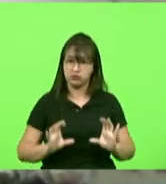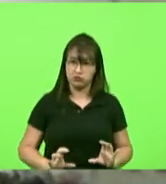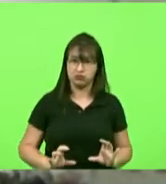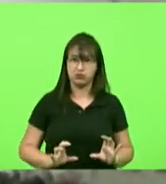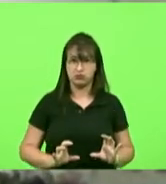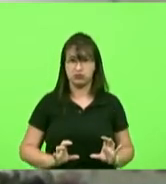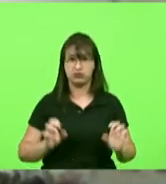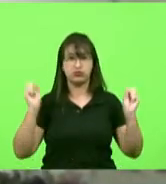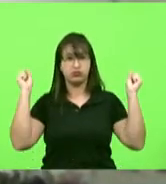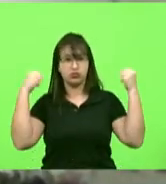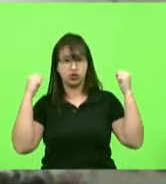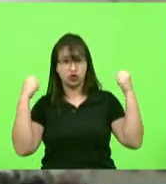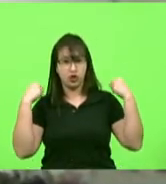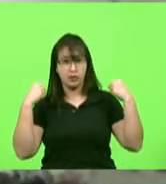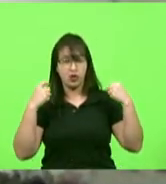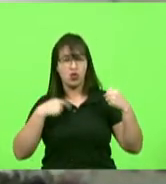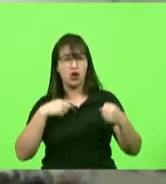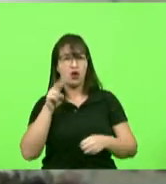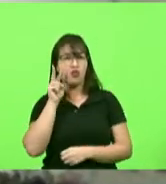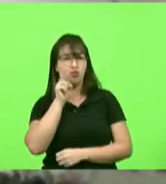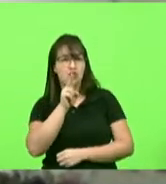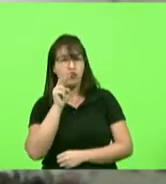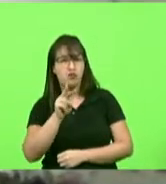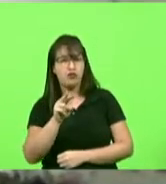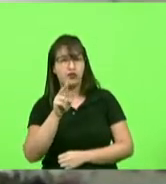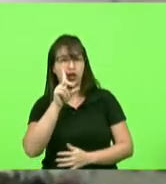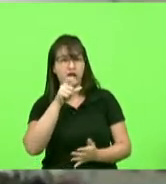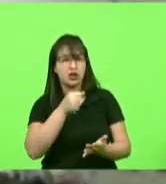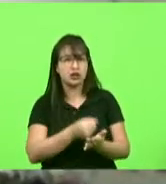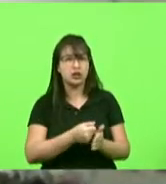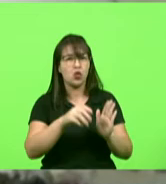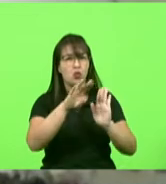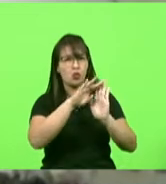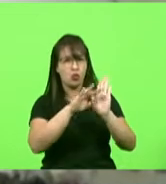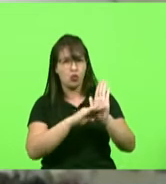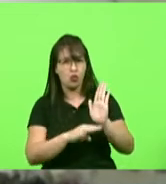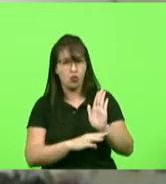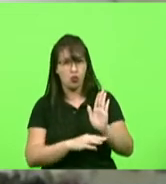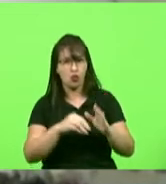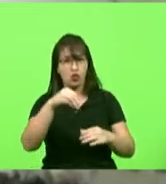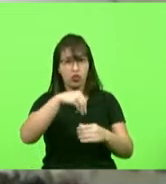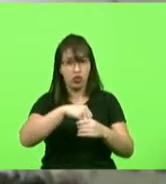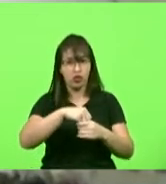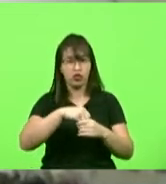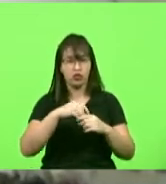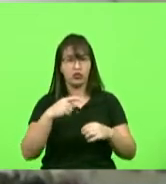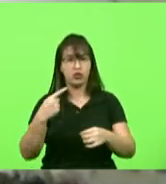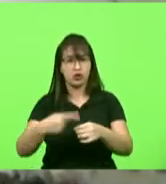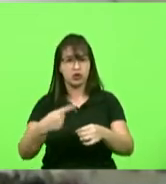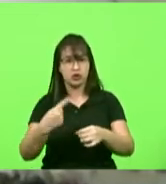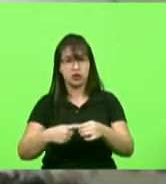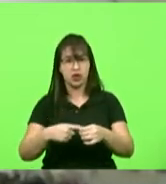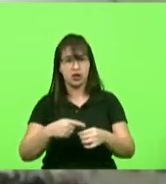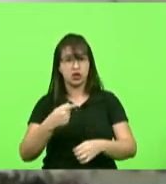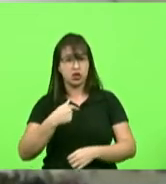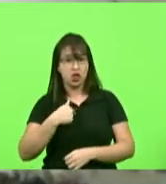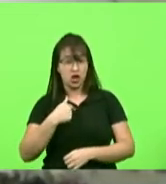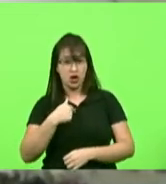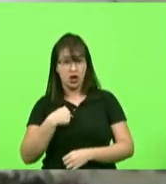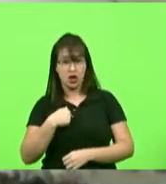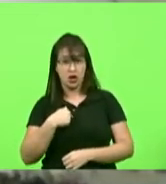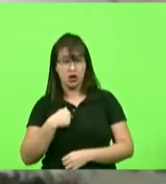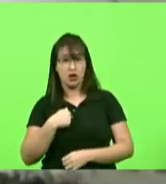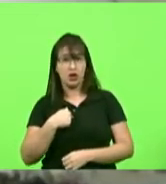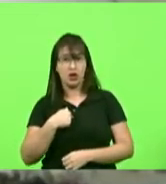acompanhei as medidas que foram feitas todas essas medidas eu não posso dizer que